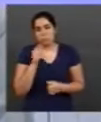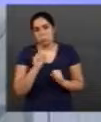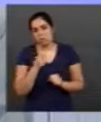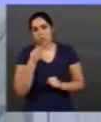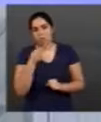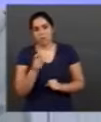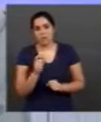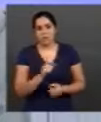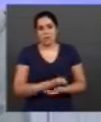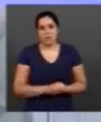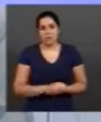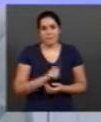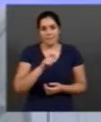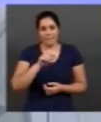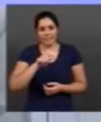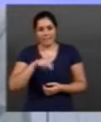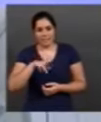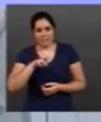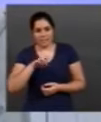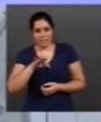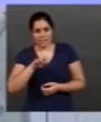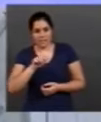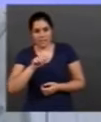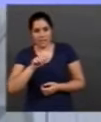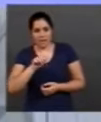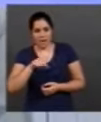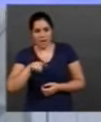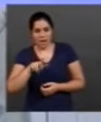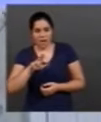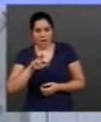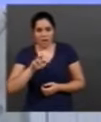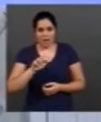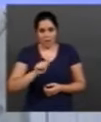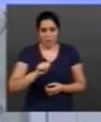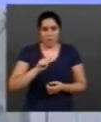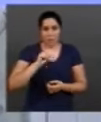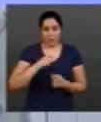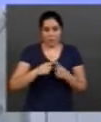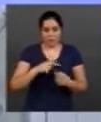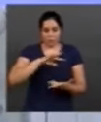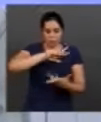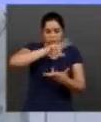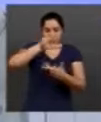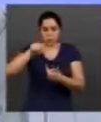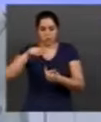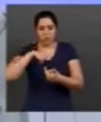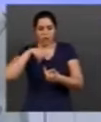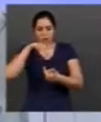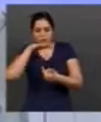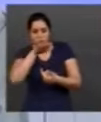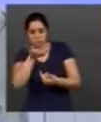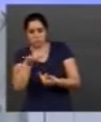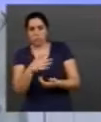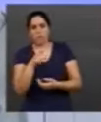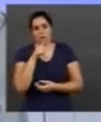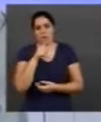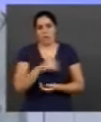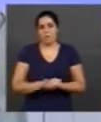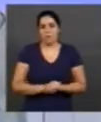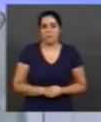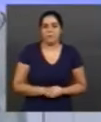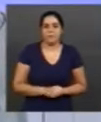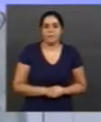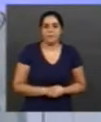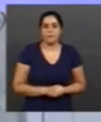água, no nosso caso, é por causa da superfície de água. Mas basicamente a nossa água disponível é muito pouco, né? Proporcionando a gente falando.